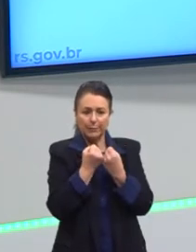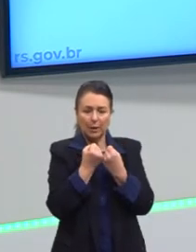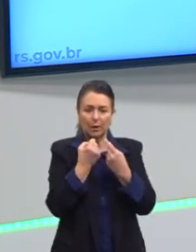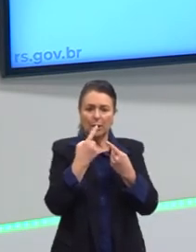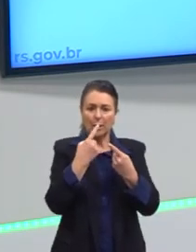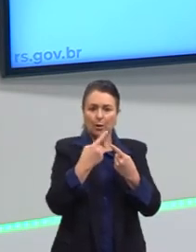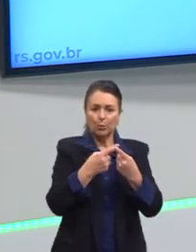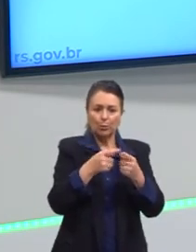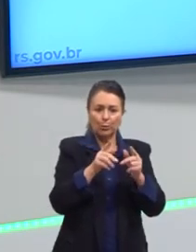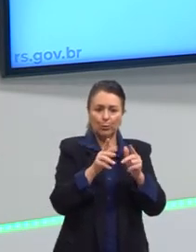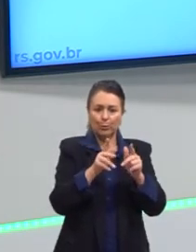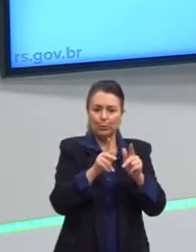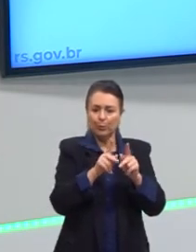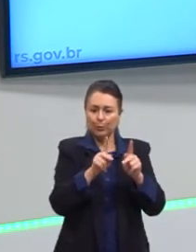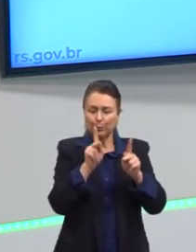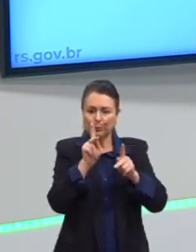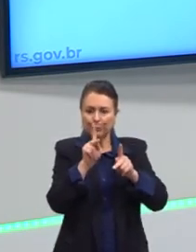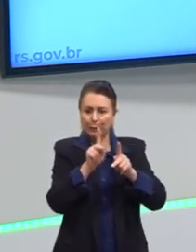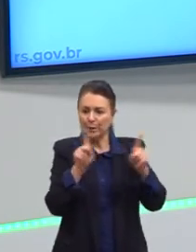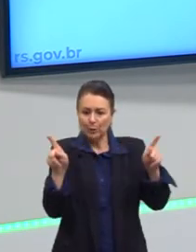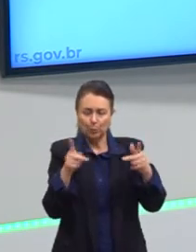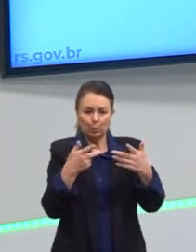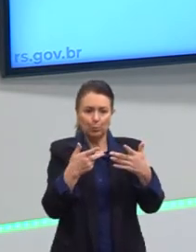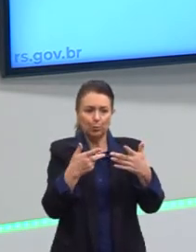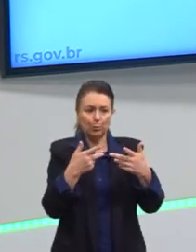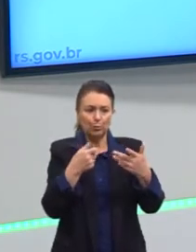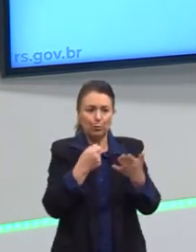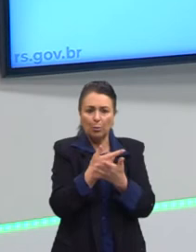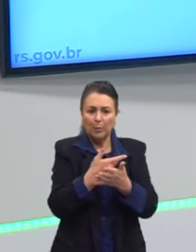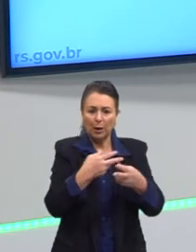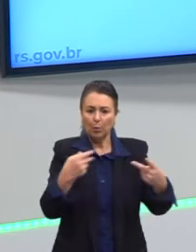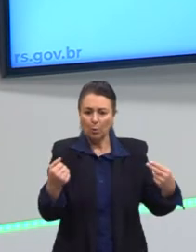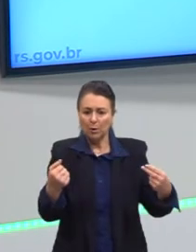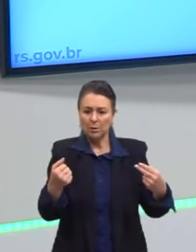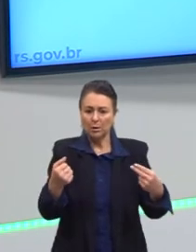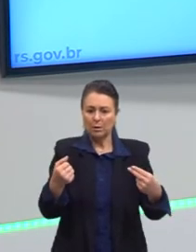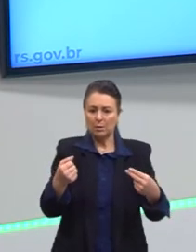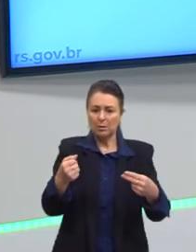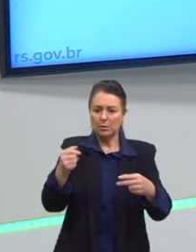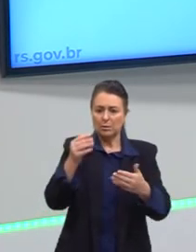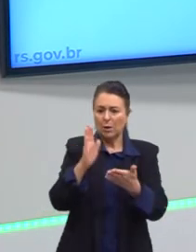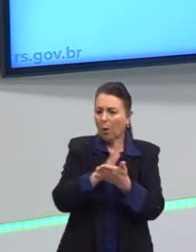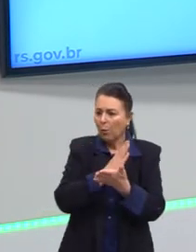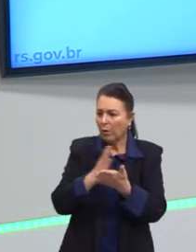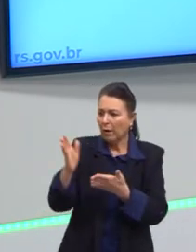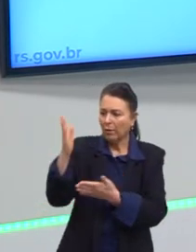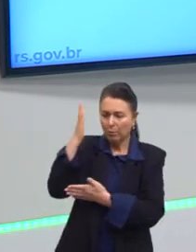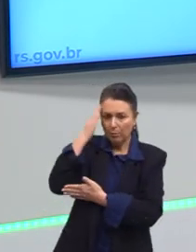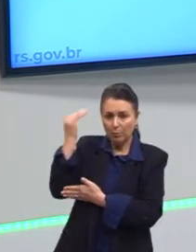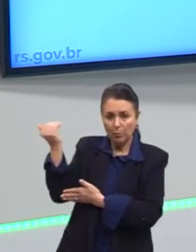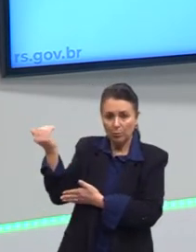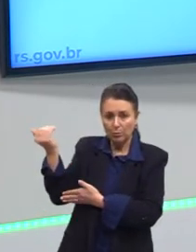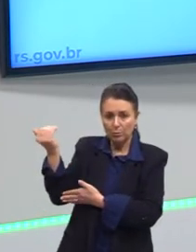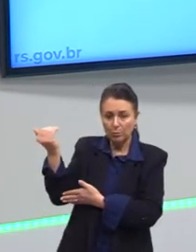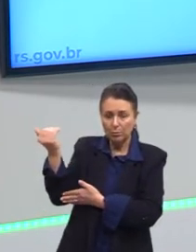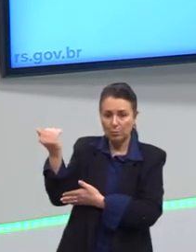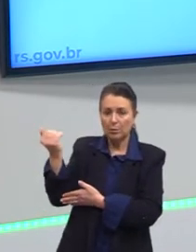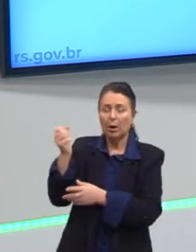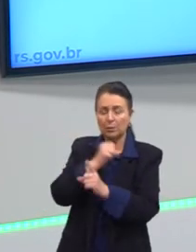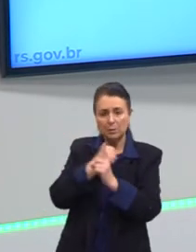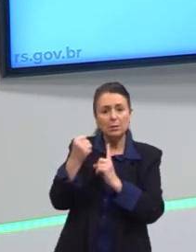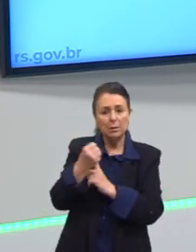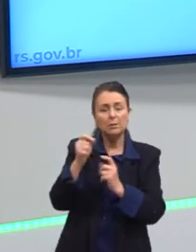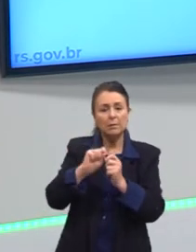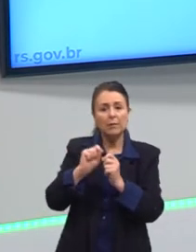significou alguém. Ou comprar um objeto de alguém que foi muito importante. Esse consumo também que a sociedade nos faz